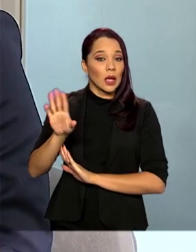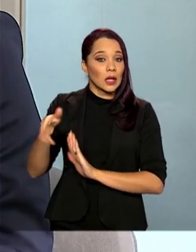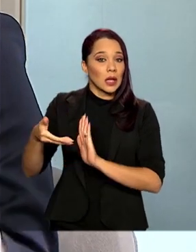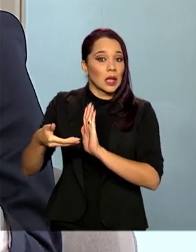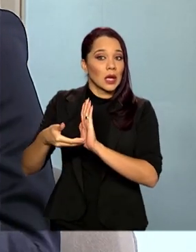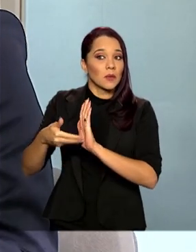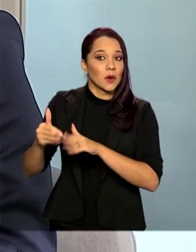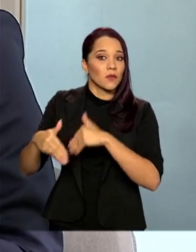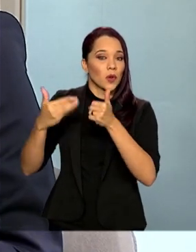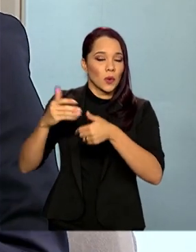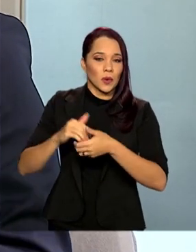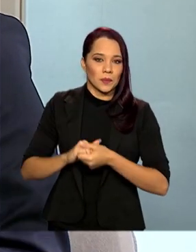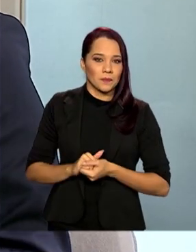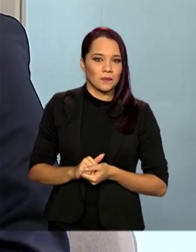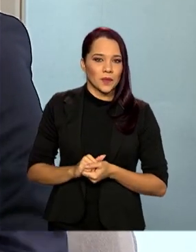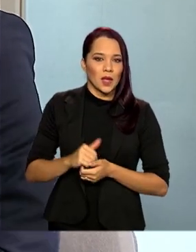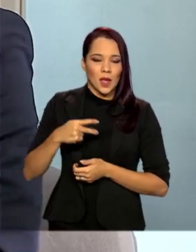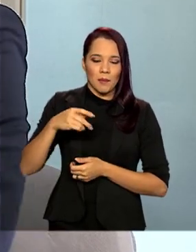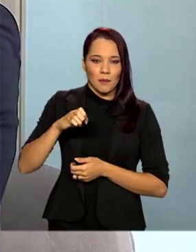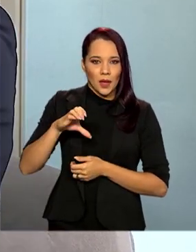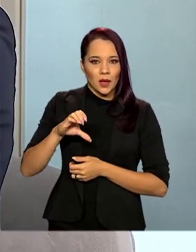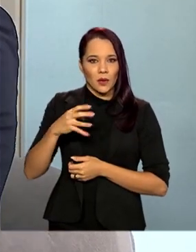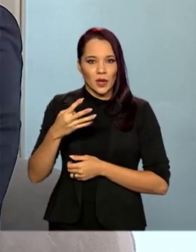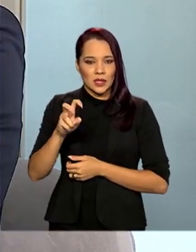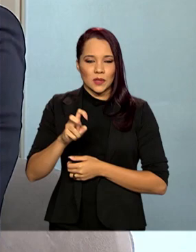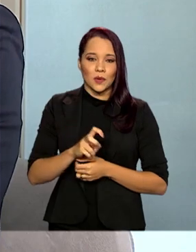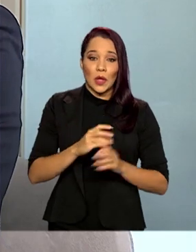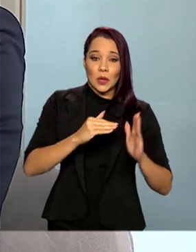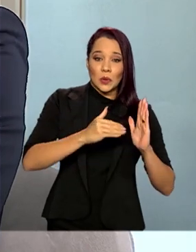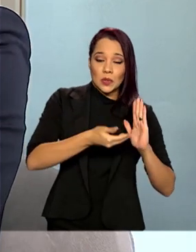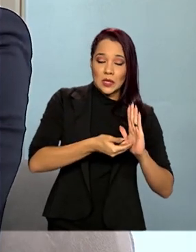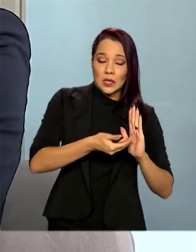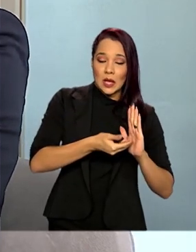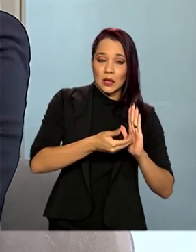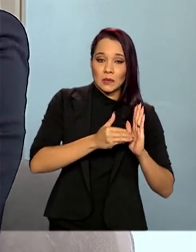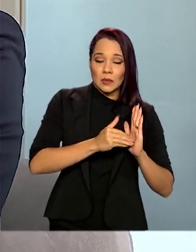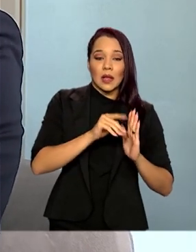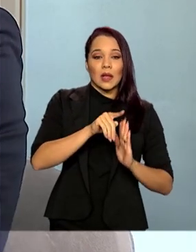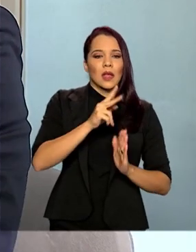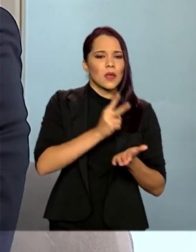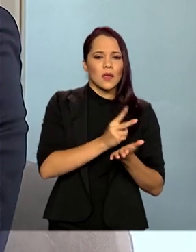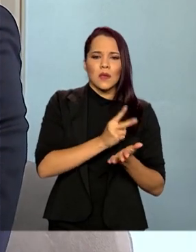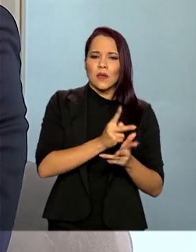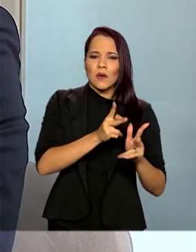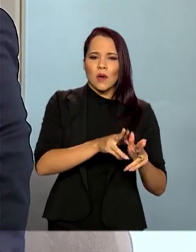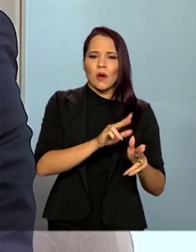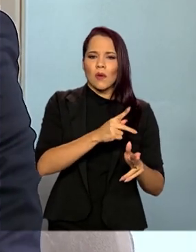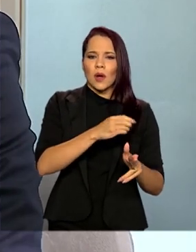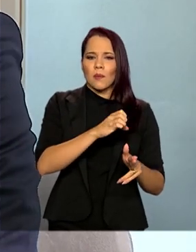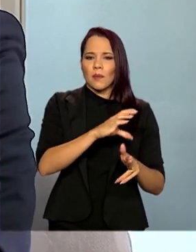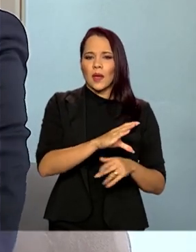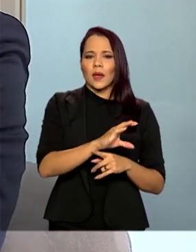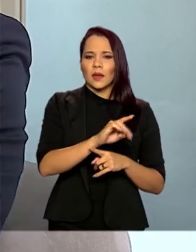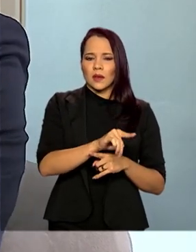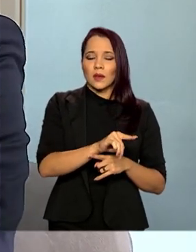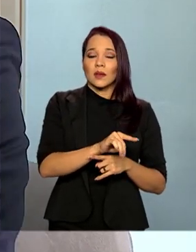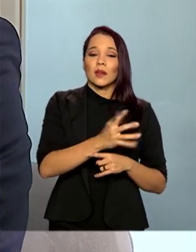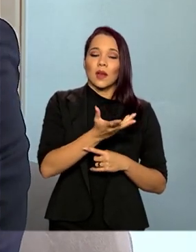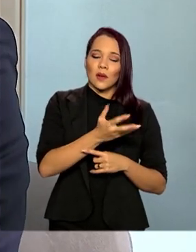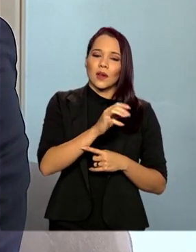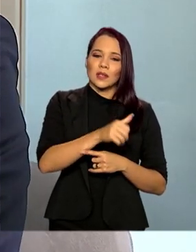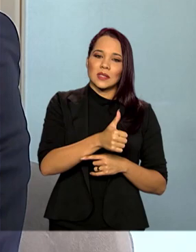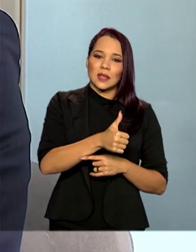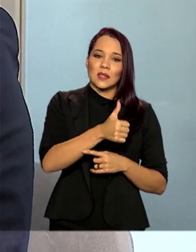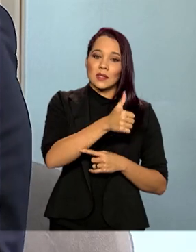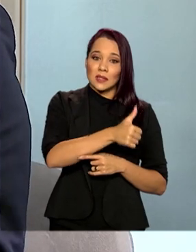evolua, a PEC 45. No Senado, a mesma coisa com a PEC de autoria do deputado Auli, que agora é a